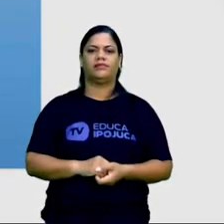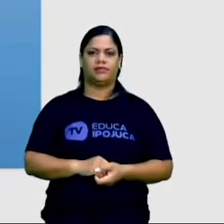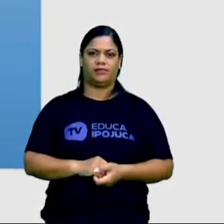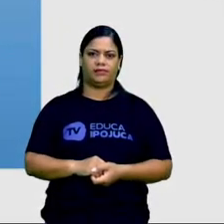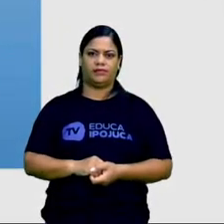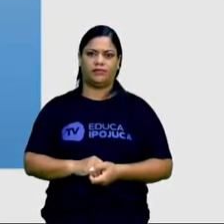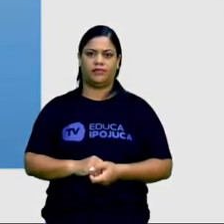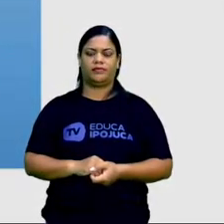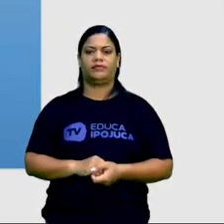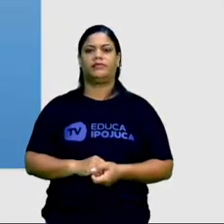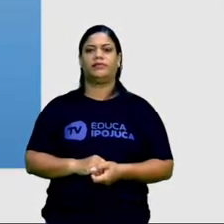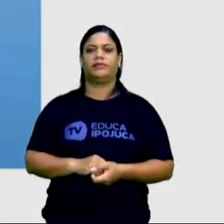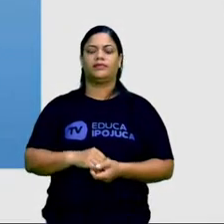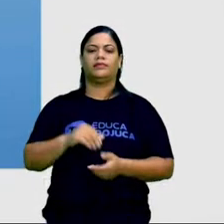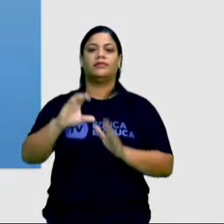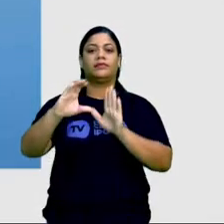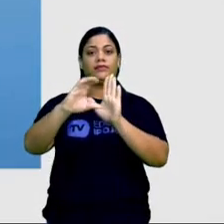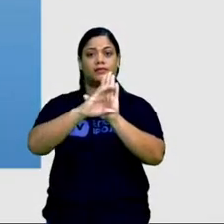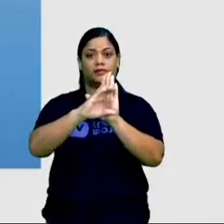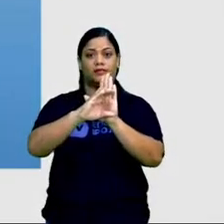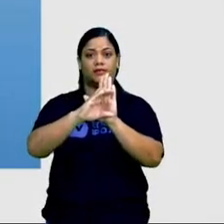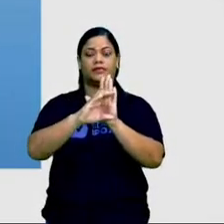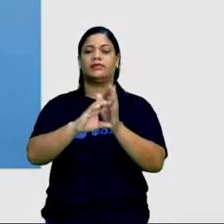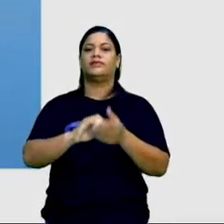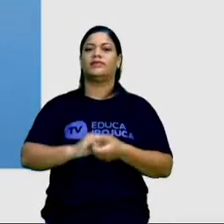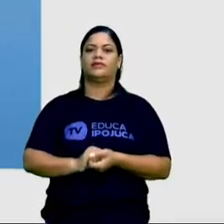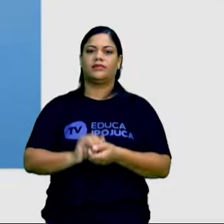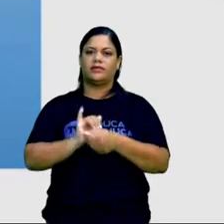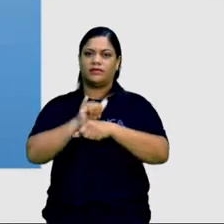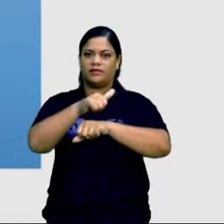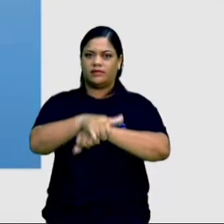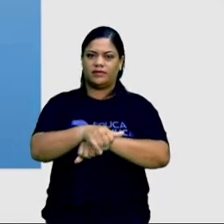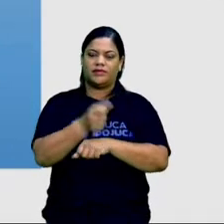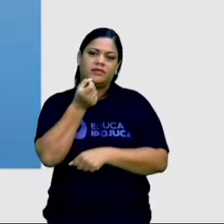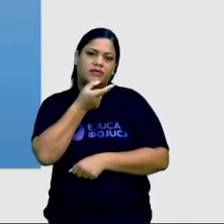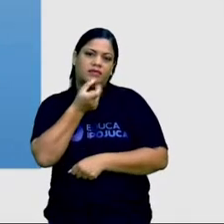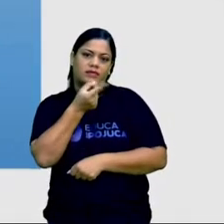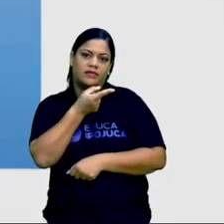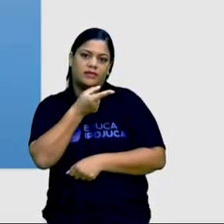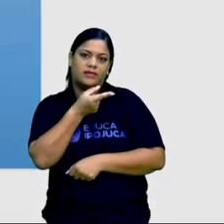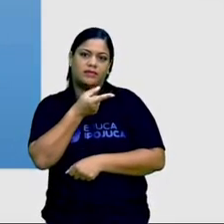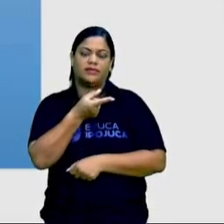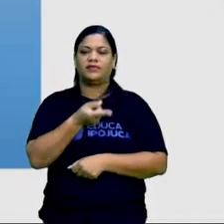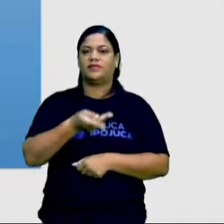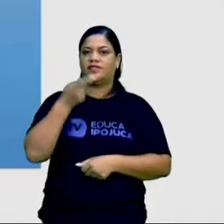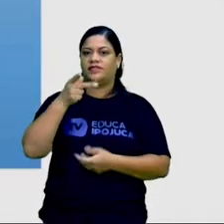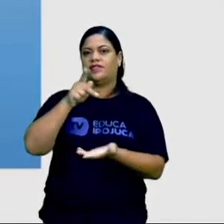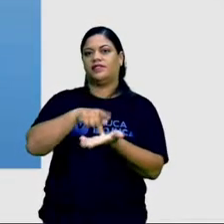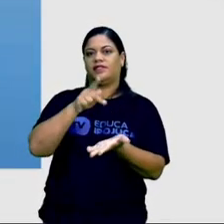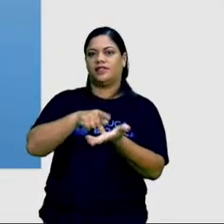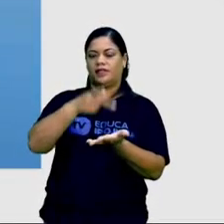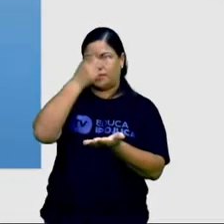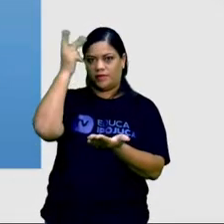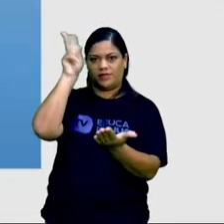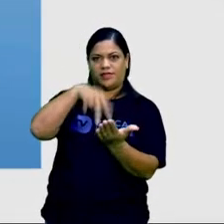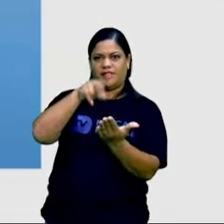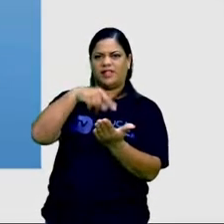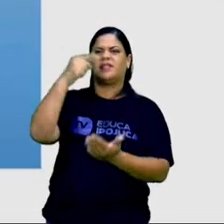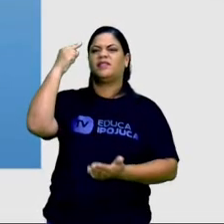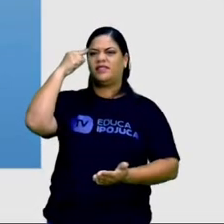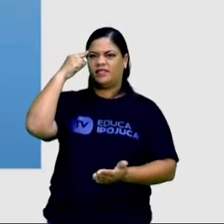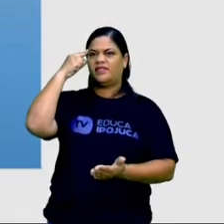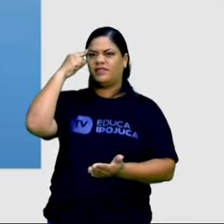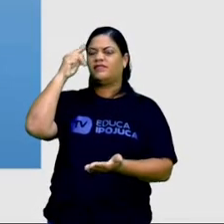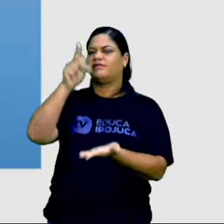sátira ou paródia, sem o objetivo de enganar. São piadas, mas que imitam tanto a realidade que quem lê acha que